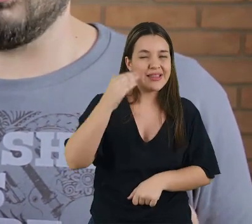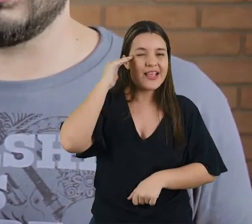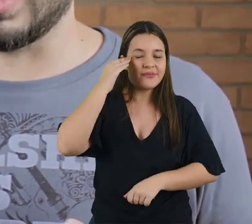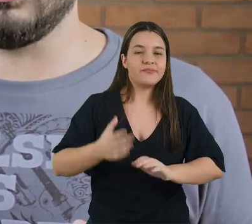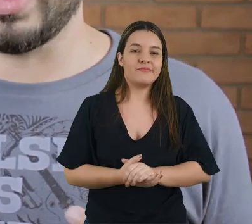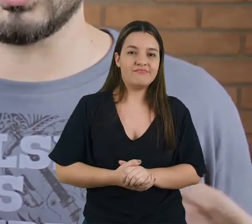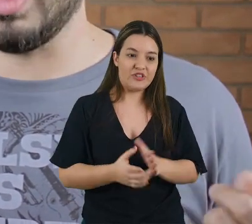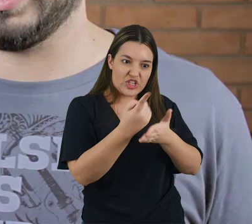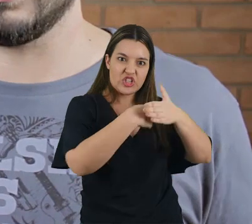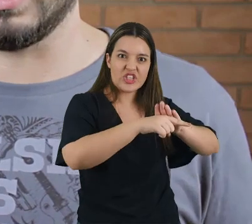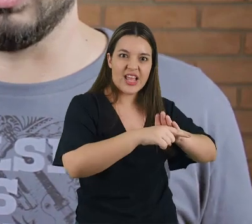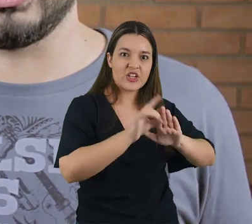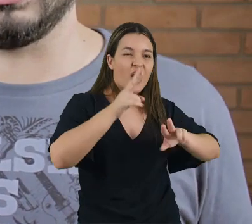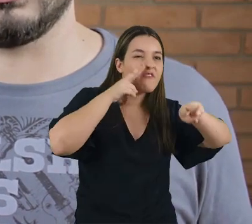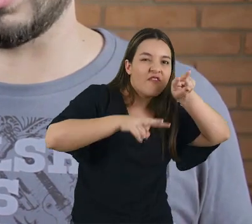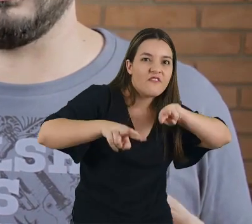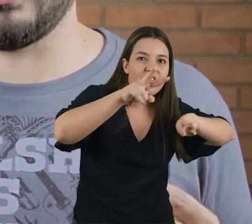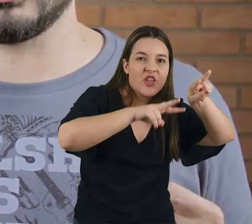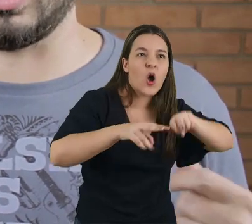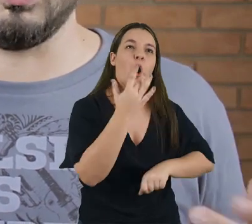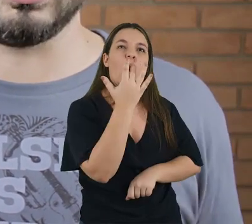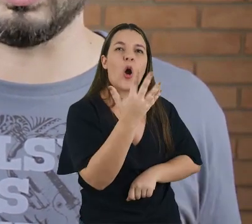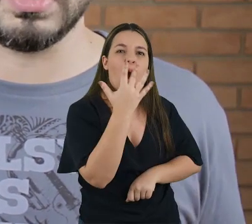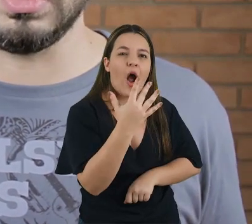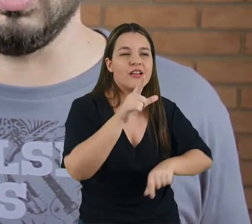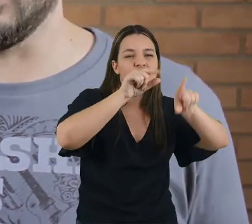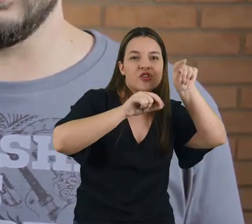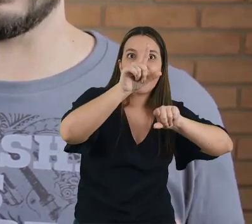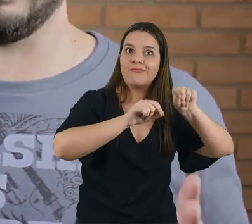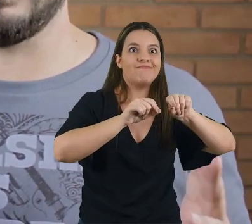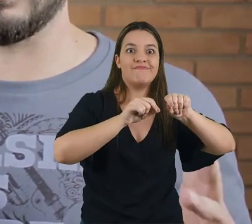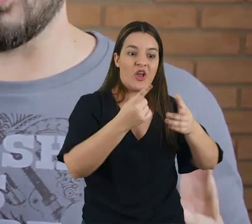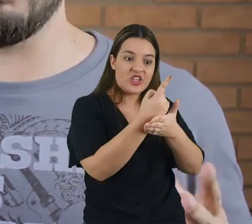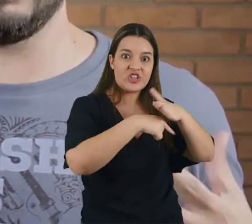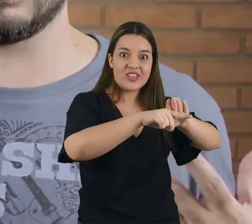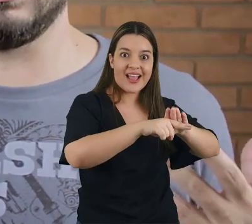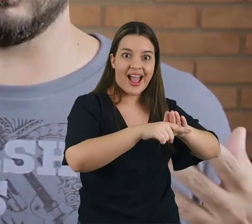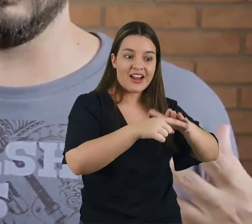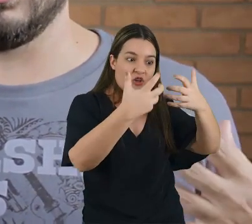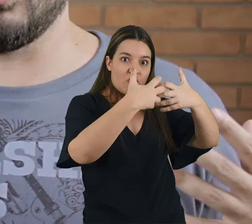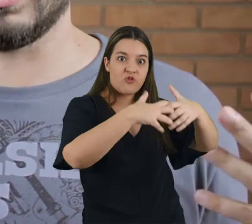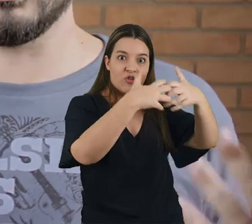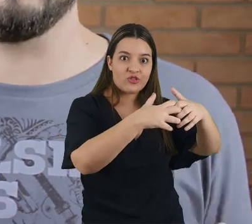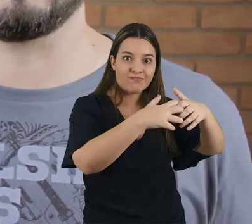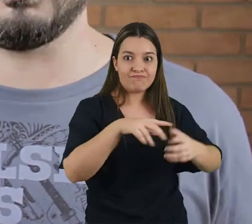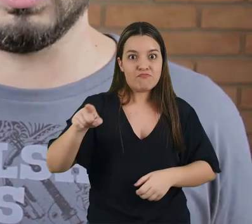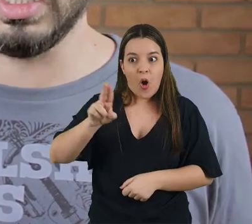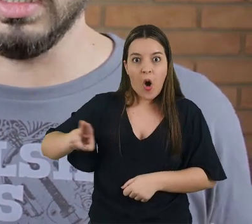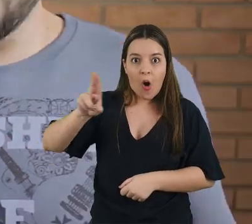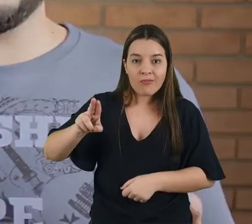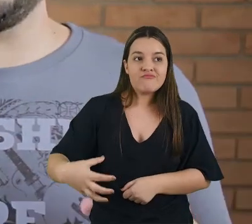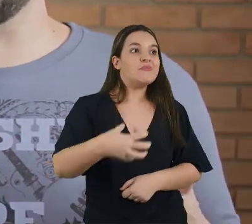o design não é só a aparência da cortina, o design não é só a cor do teu tecido. Então o design é como eu me sinto com relação ao